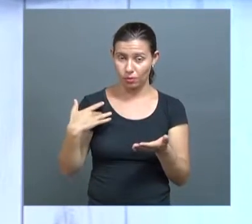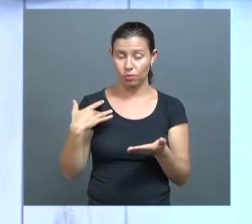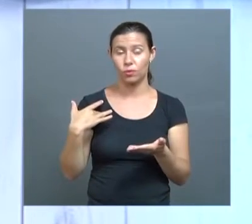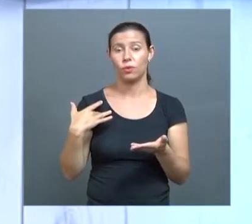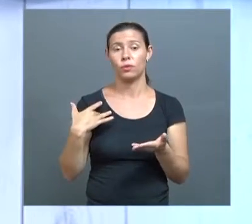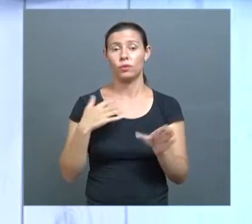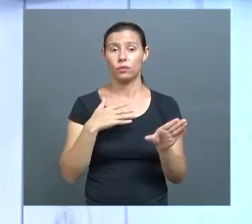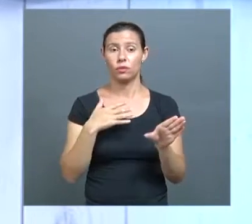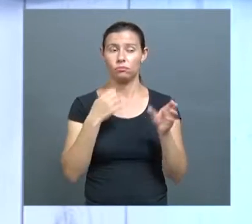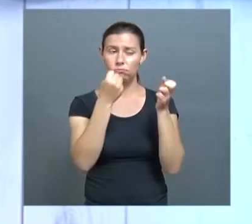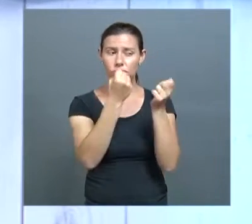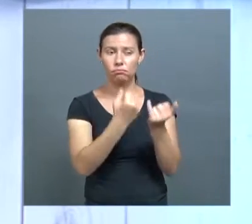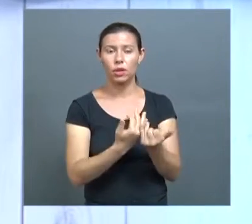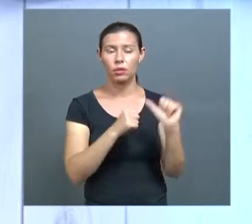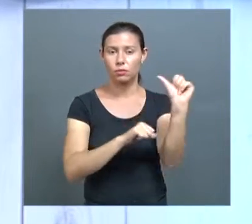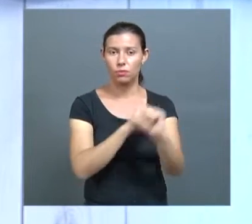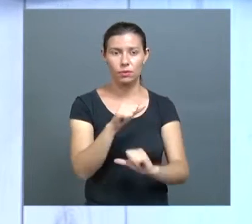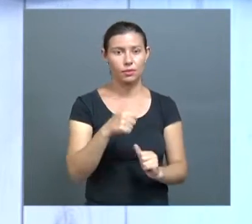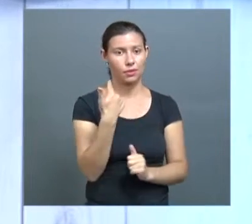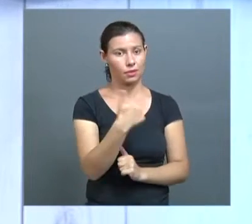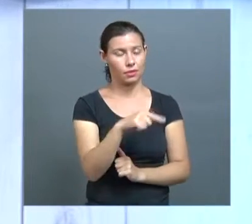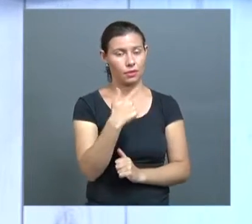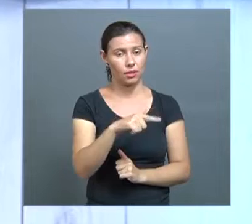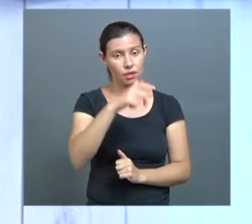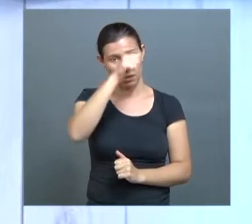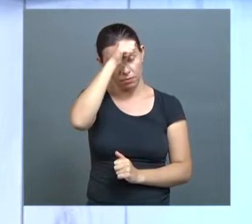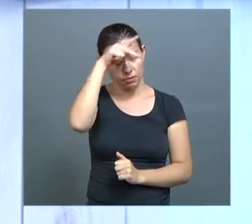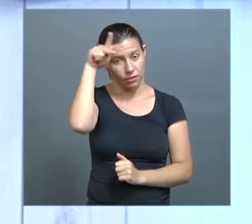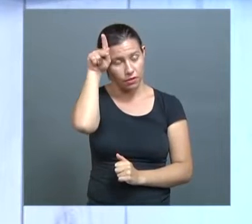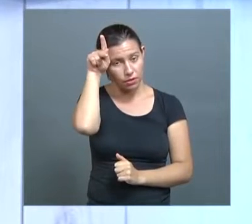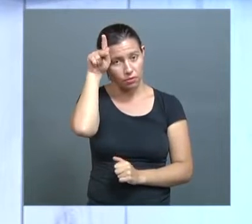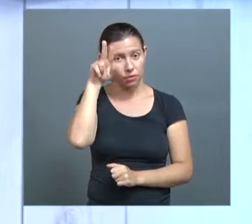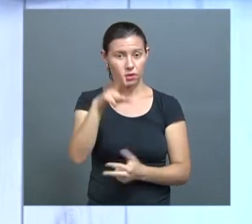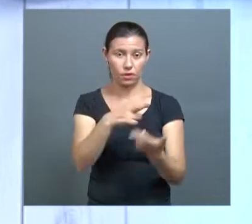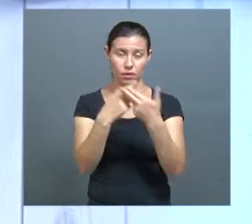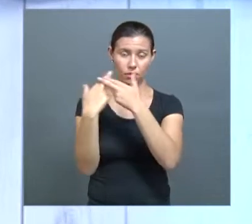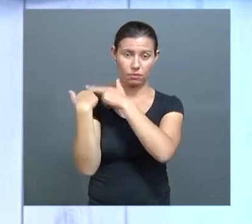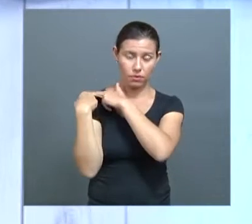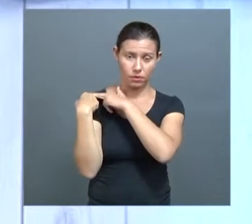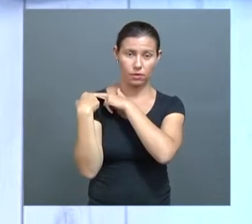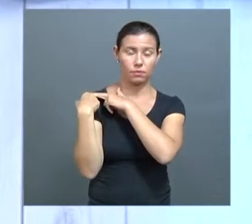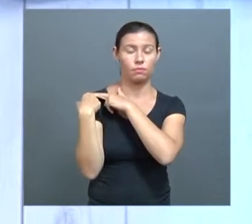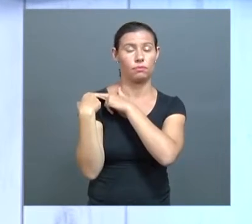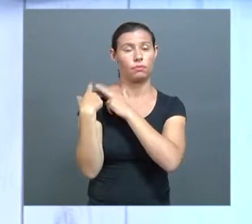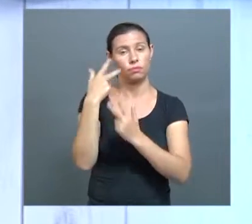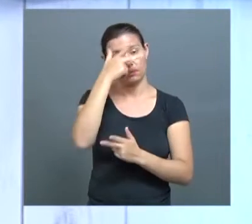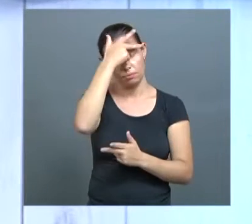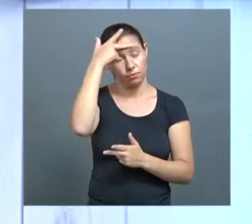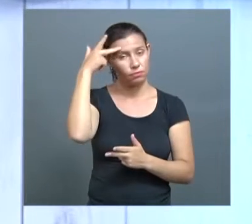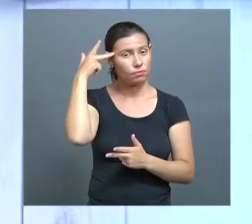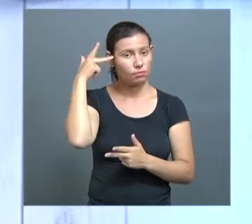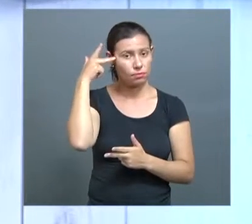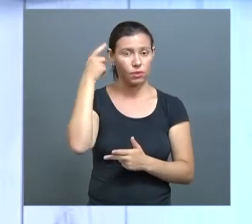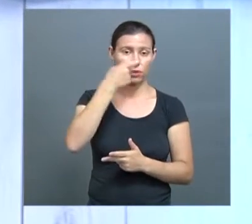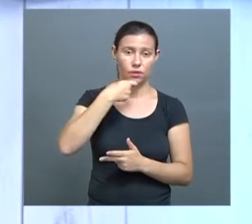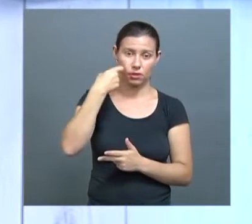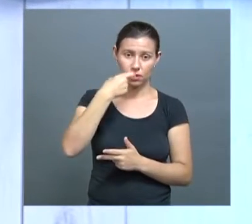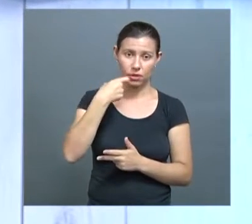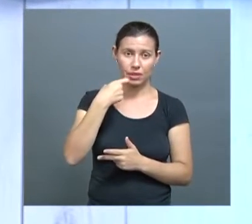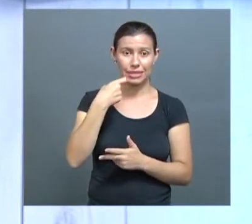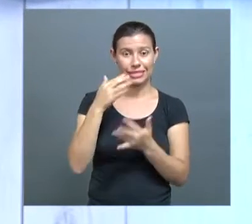uma vez que o município é responsável única e exclusivamente pelo atendimento odontológico de baixa